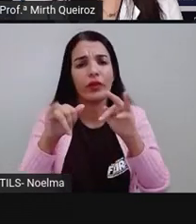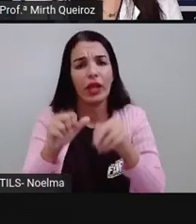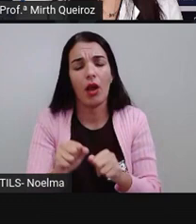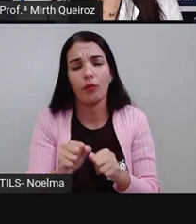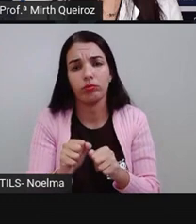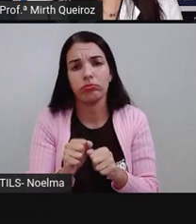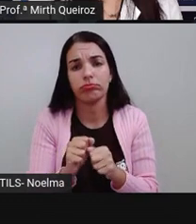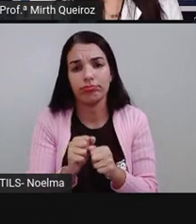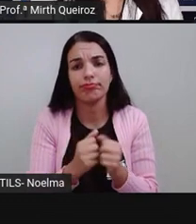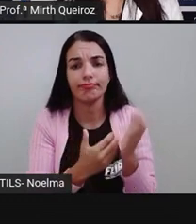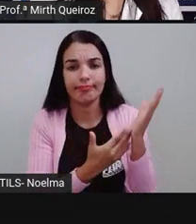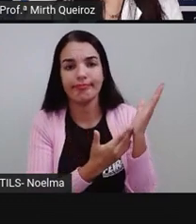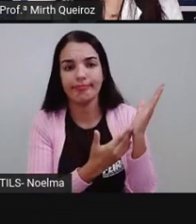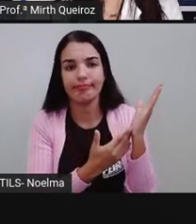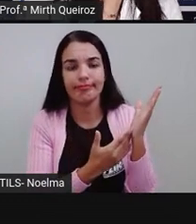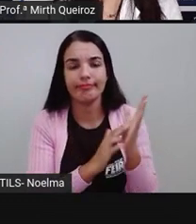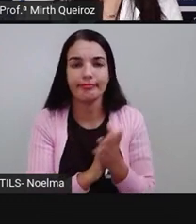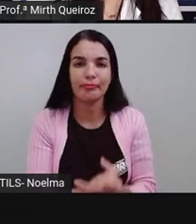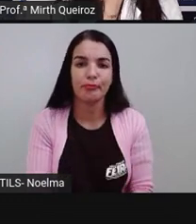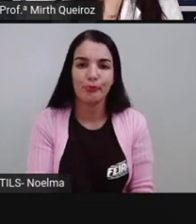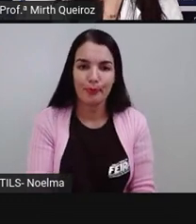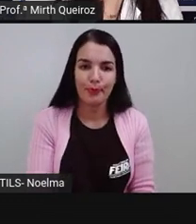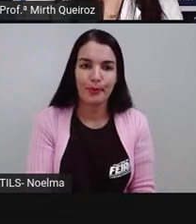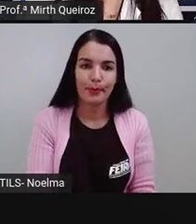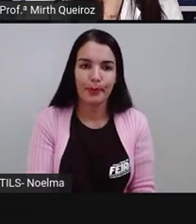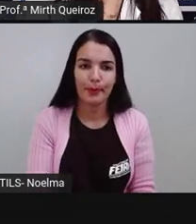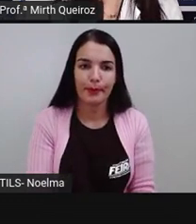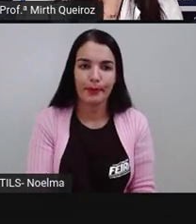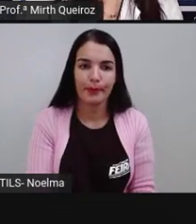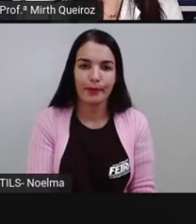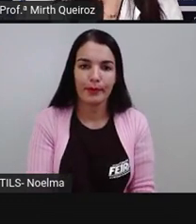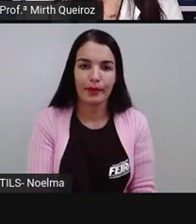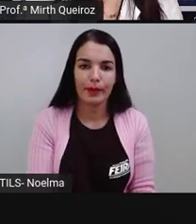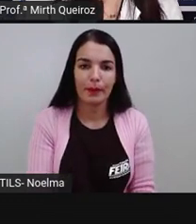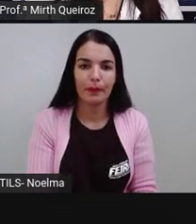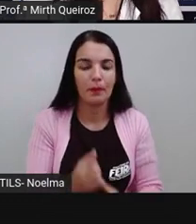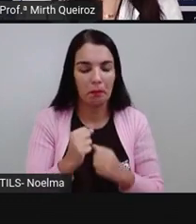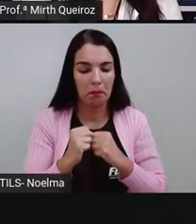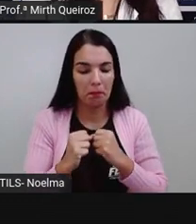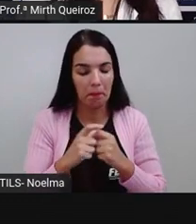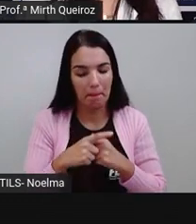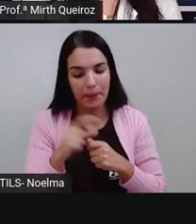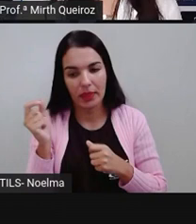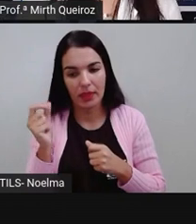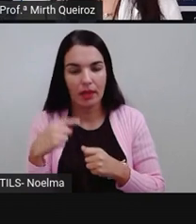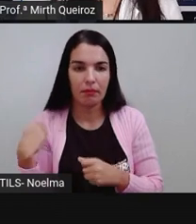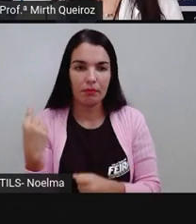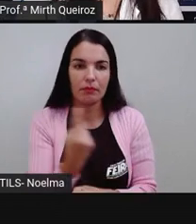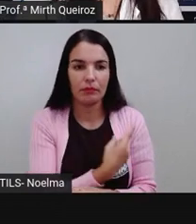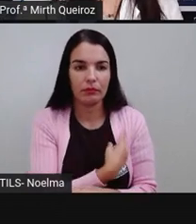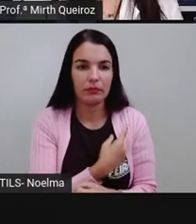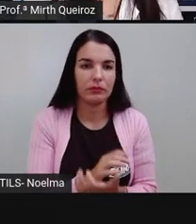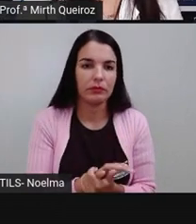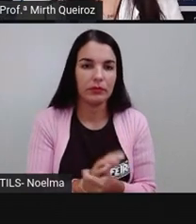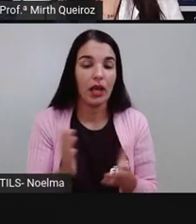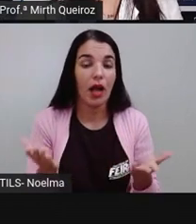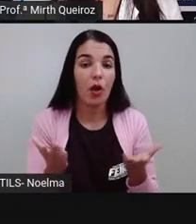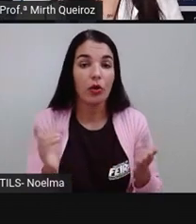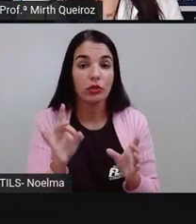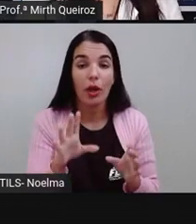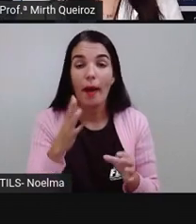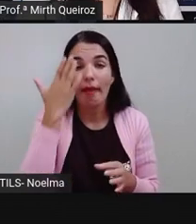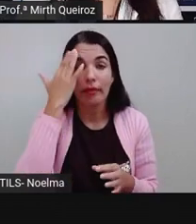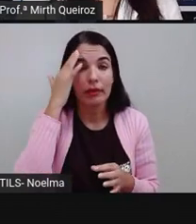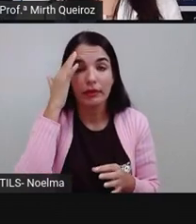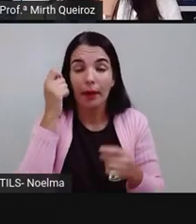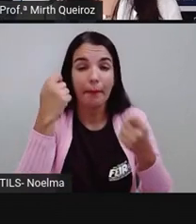o R por REMOS. E, neste caso, fica a palavra partiremos. Só para vocês entenderem o